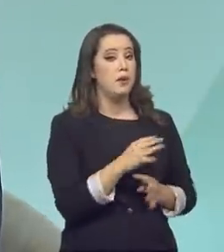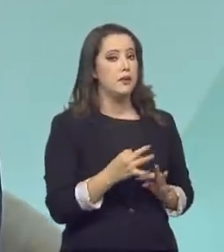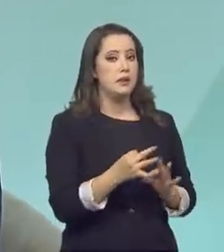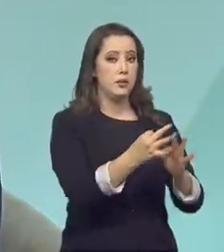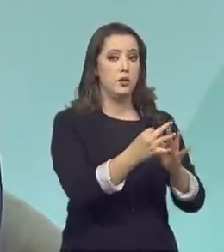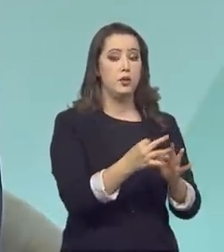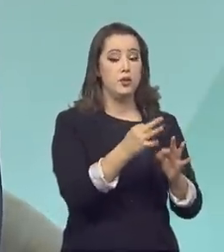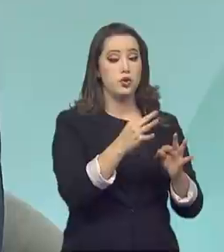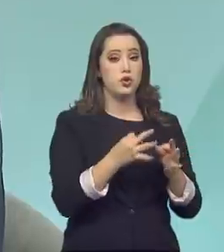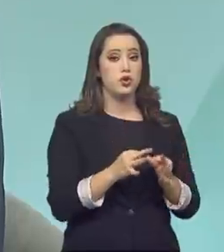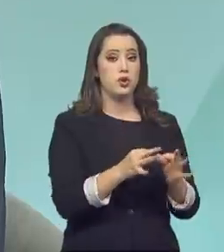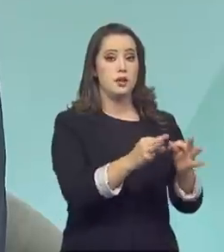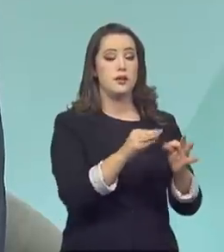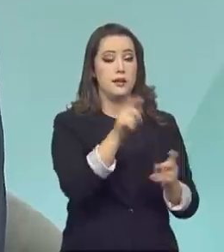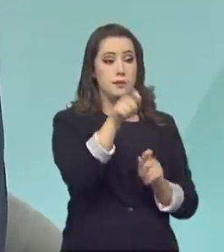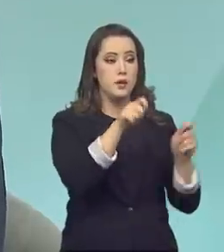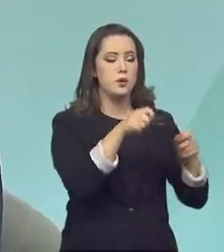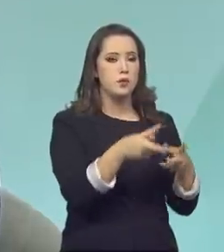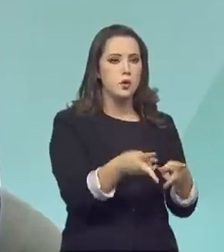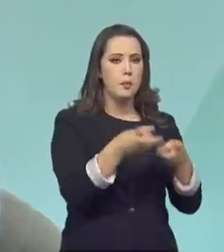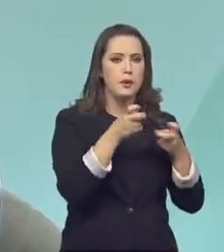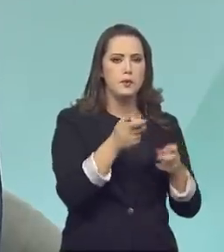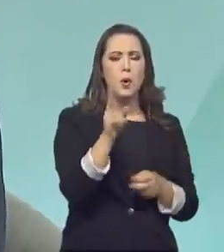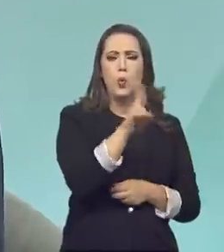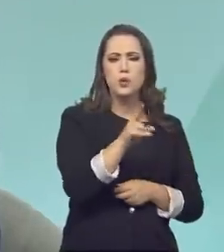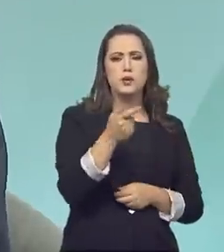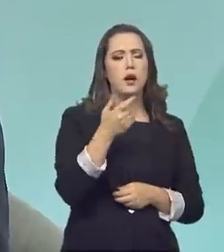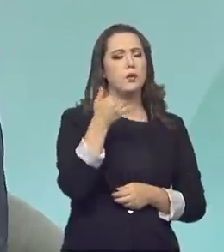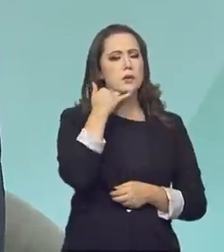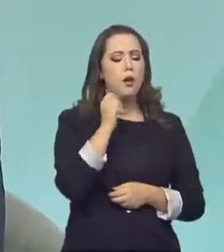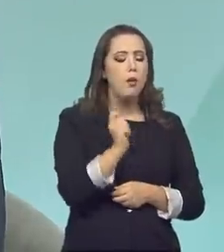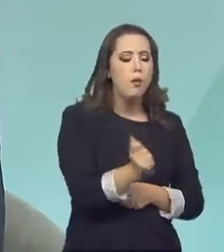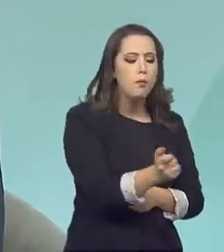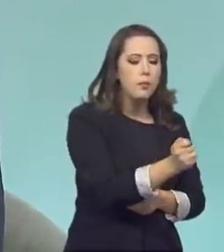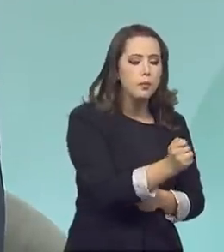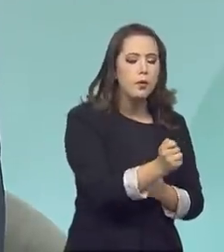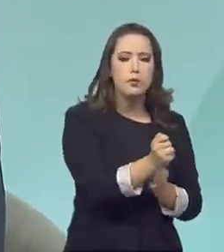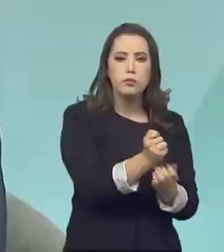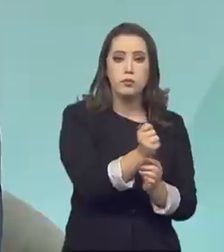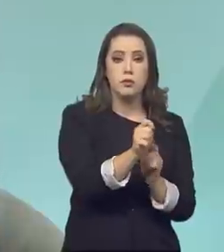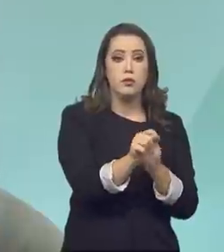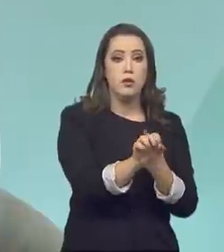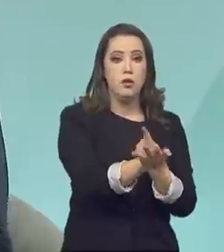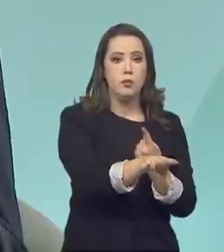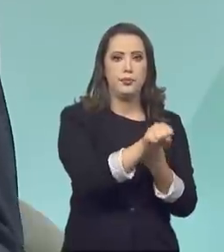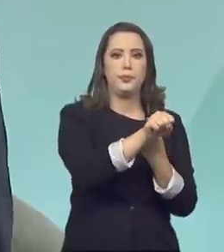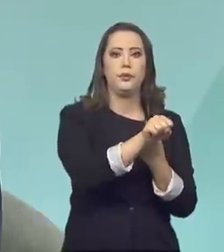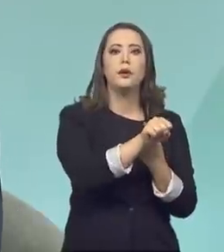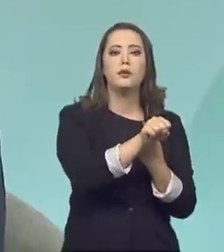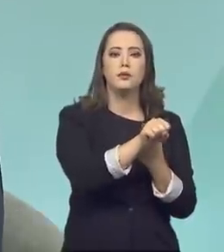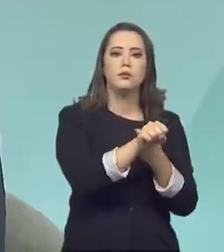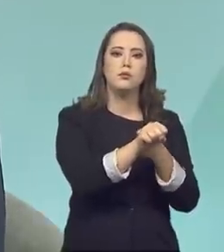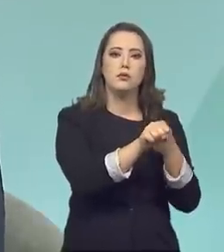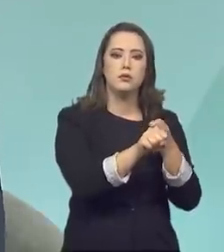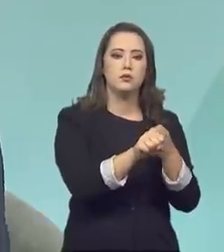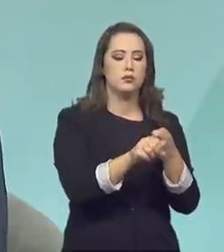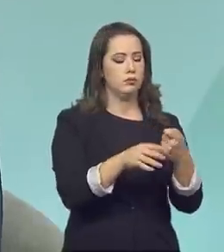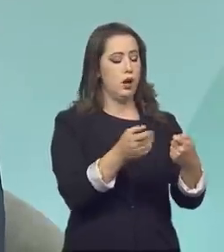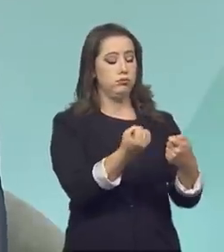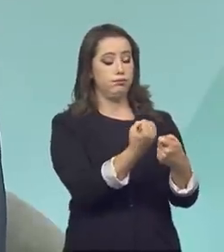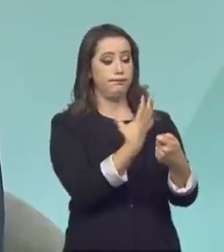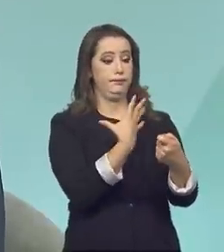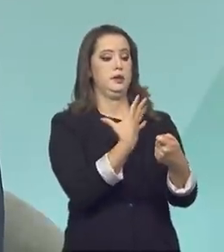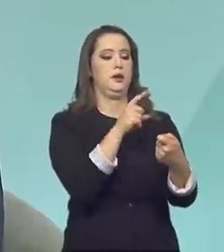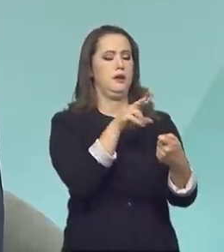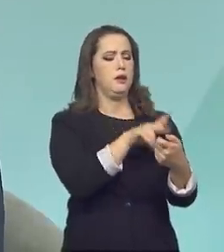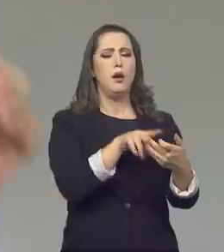próprio consumidor capturar pelo seu celular as informações daquele produto e ajudar toda essa vigilância de mercado que o